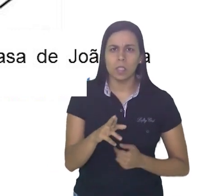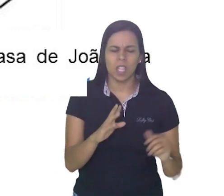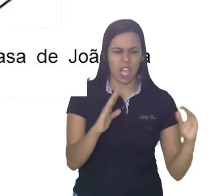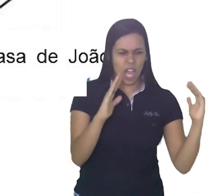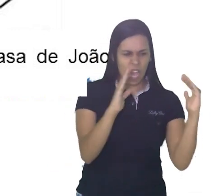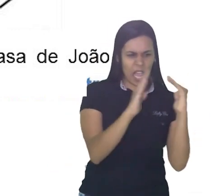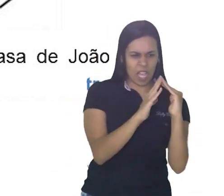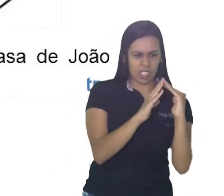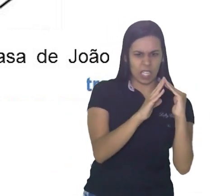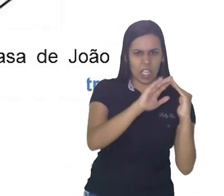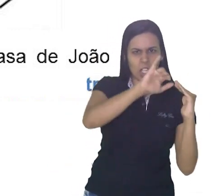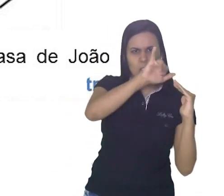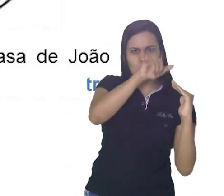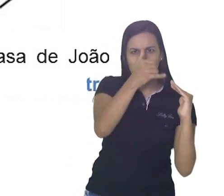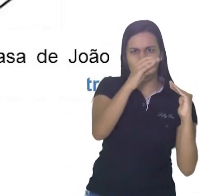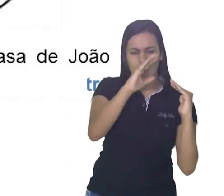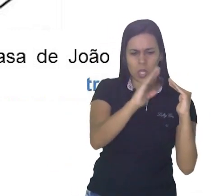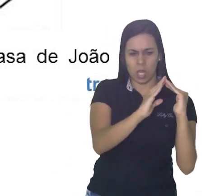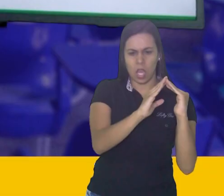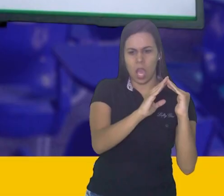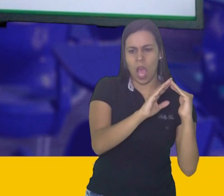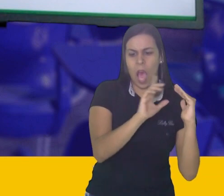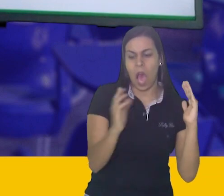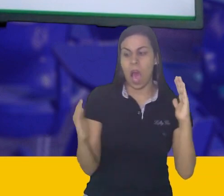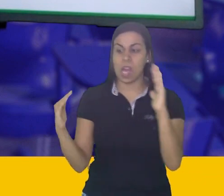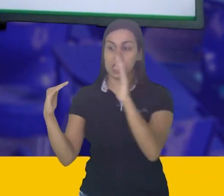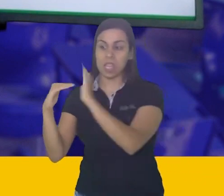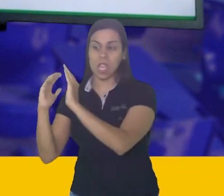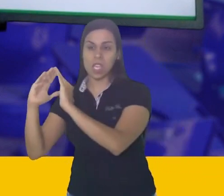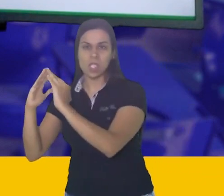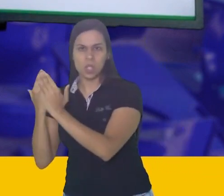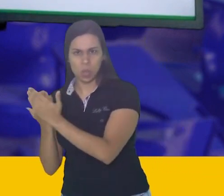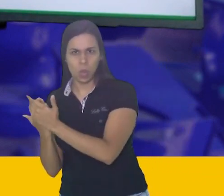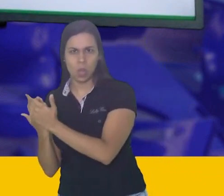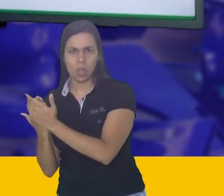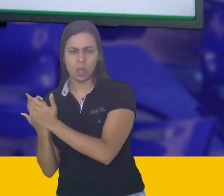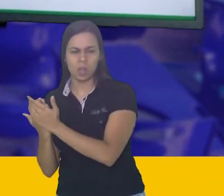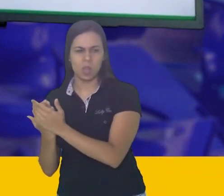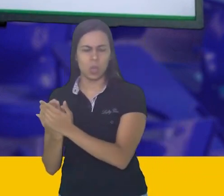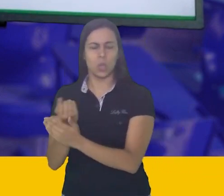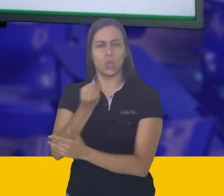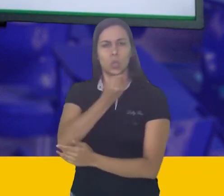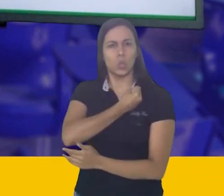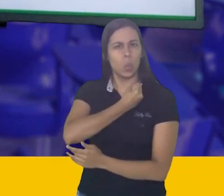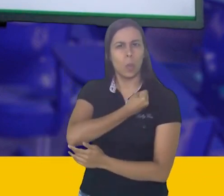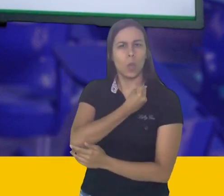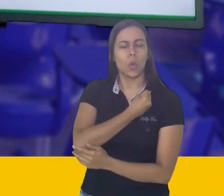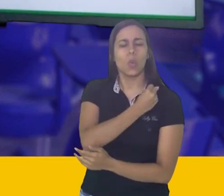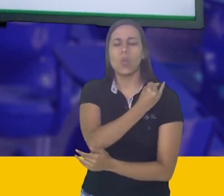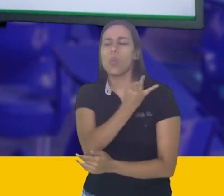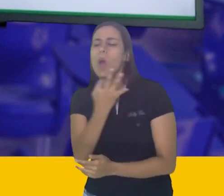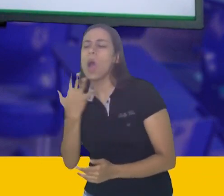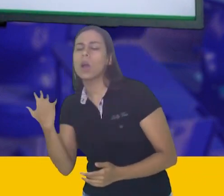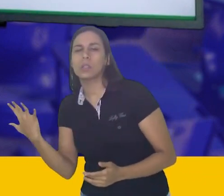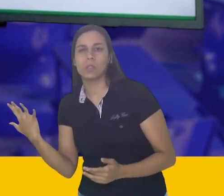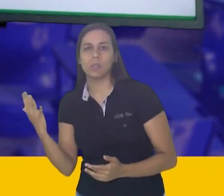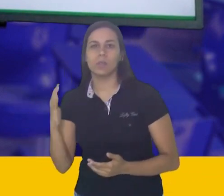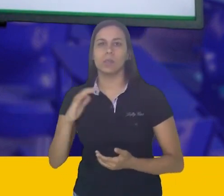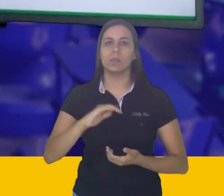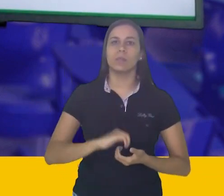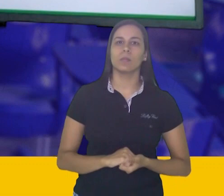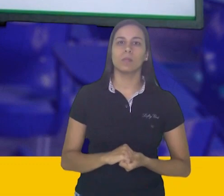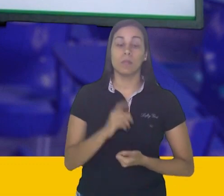entre a casa de João e a escola? Você falou vinte e cinco? Não. Não são vinte e cinco metros. Vamos